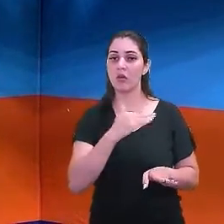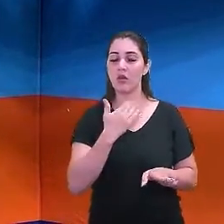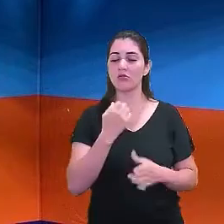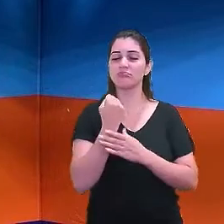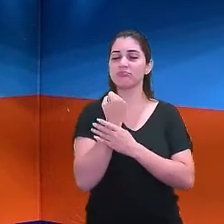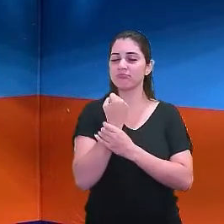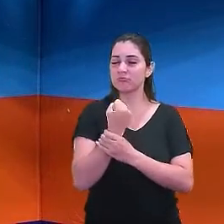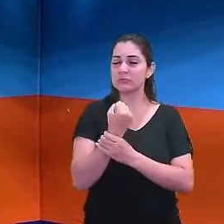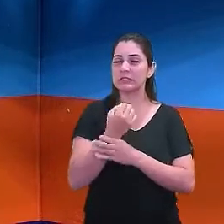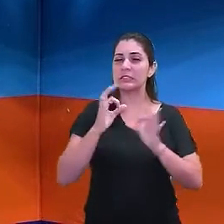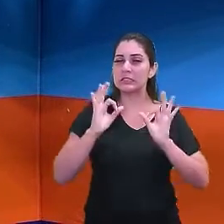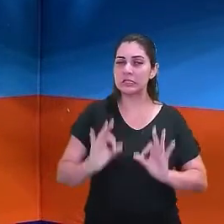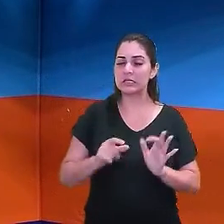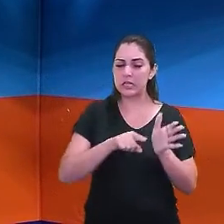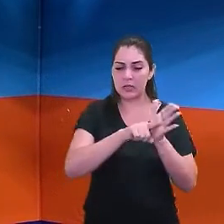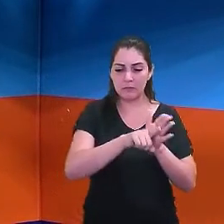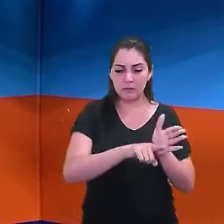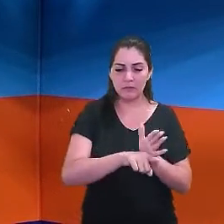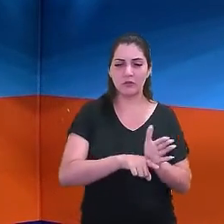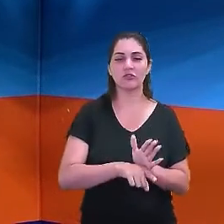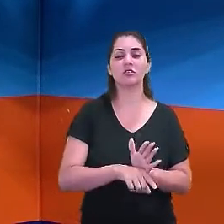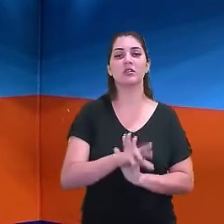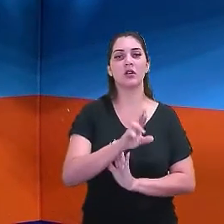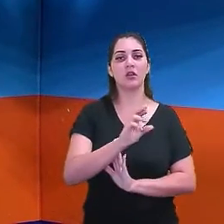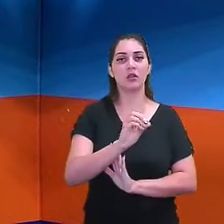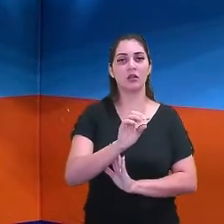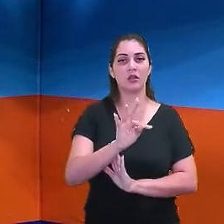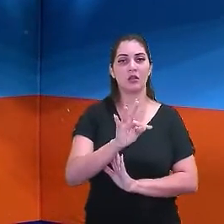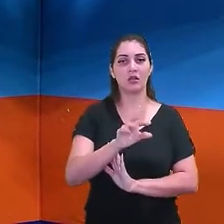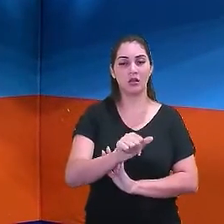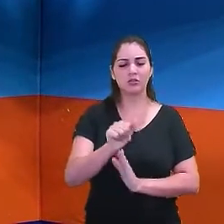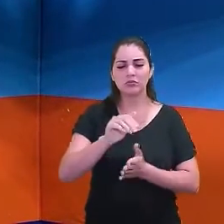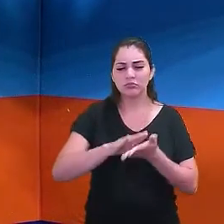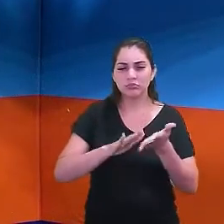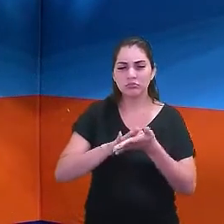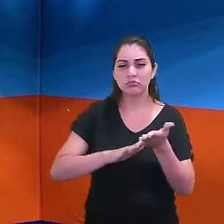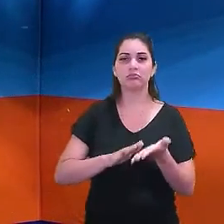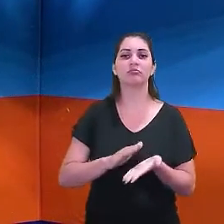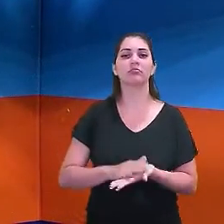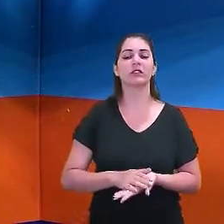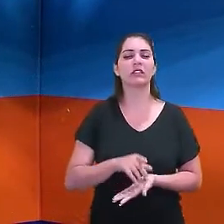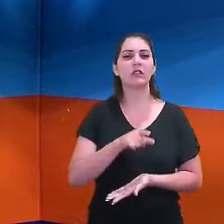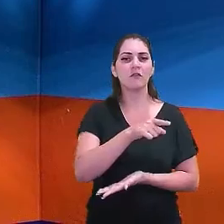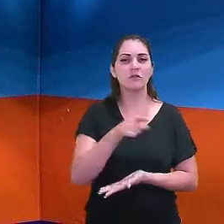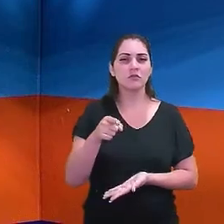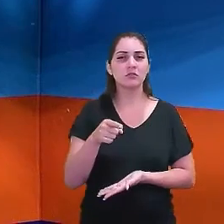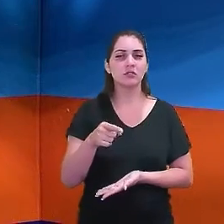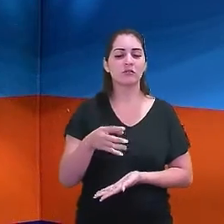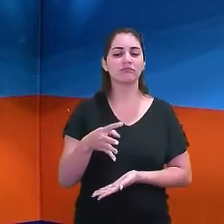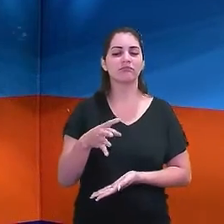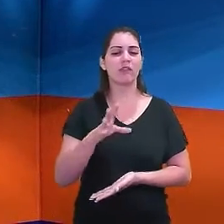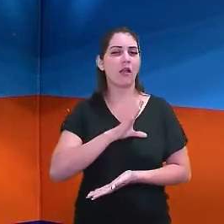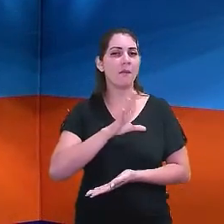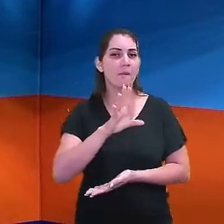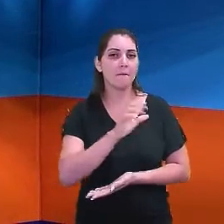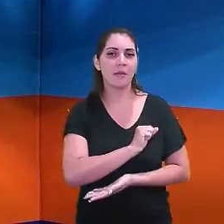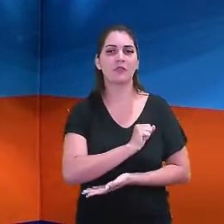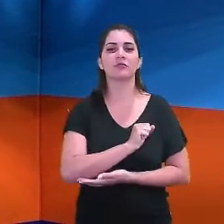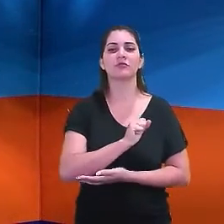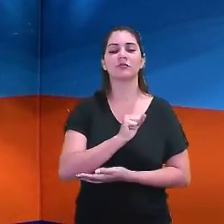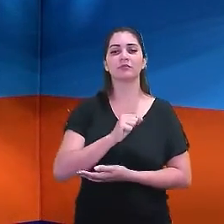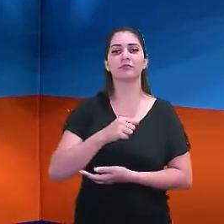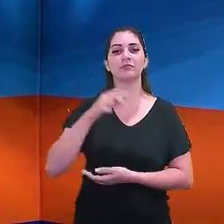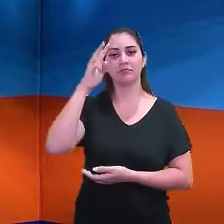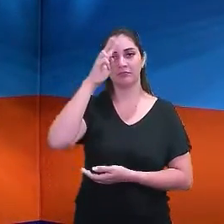a vocês, que vocês pesquisem a Rota dos Cangaceiros. Passeio Rota dos Cangaceiros. Que vocês vão se apaixonar por essa história.